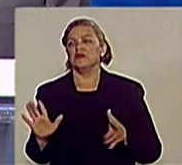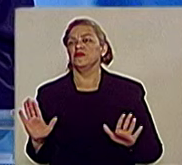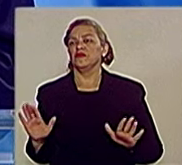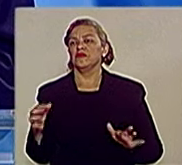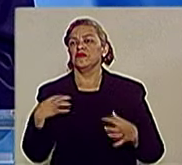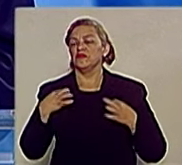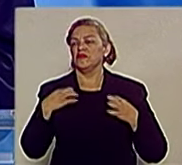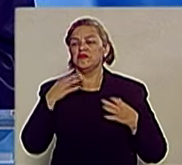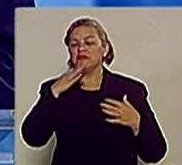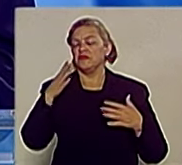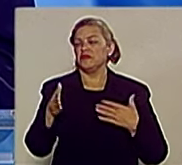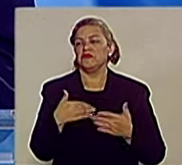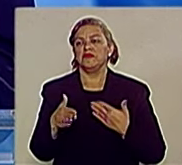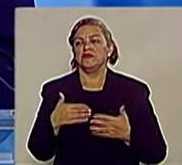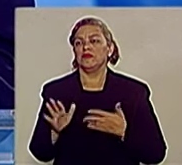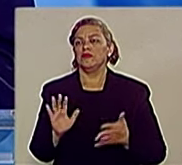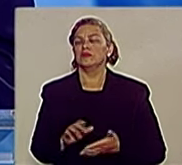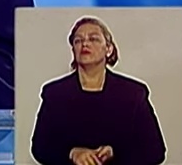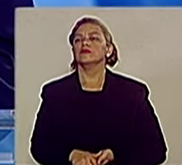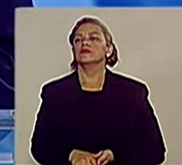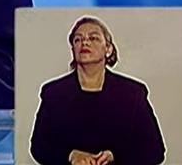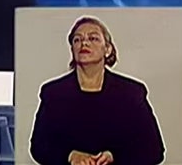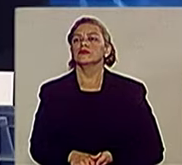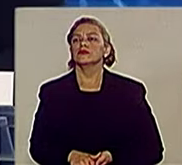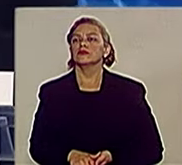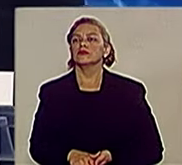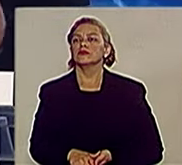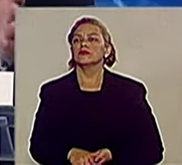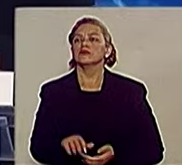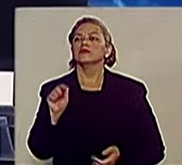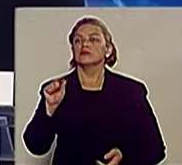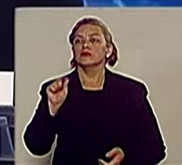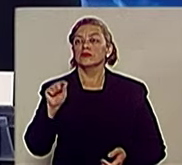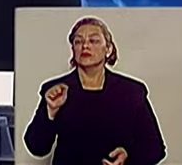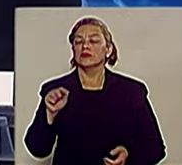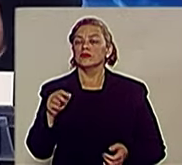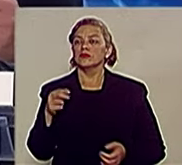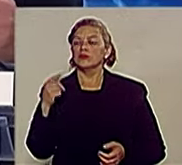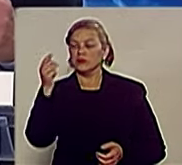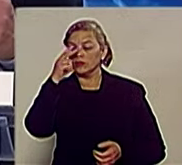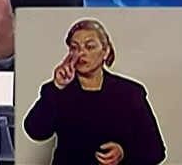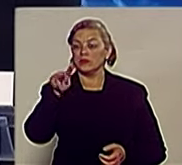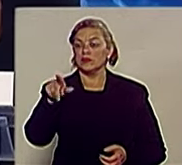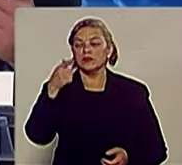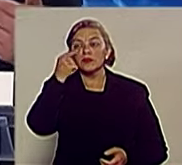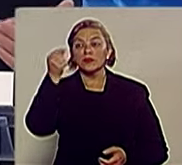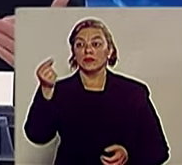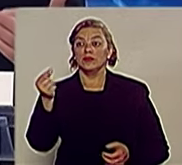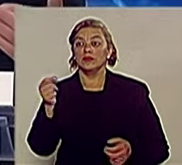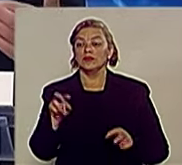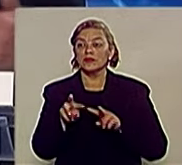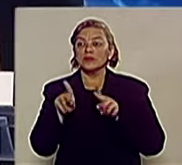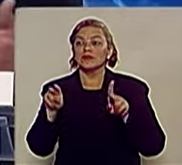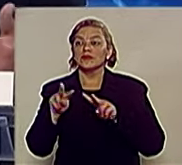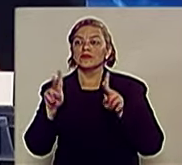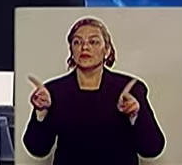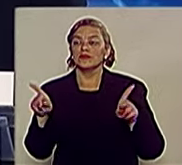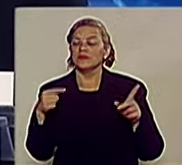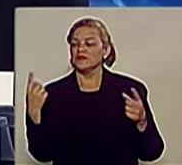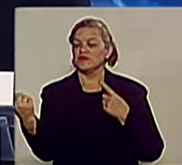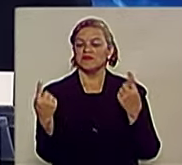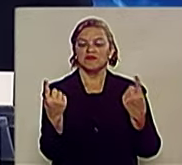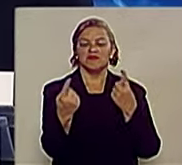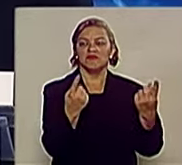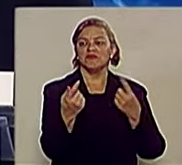seja. Um minuto para a réplica do candidato Toninho Ferreira. Você que está aí nos assistindo, percebe qual que a diferença que tem aqui entre os